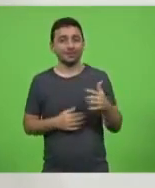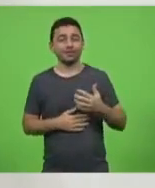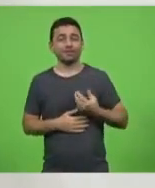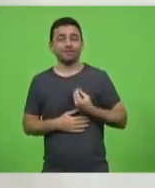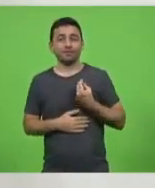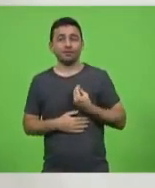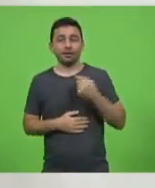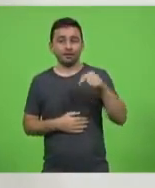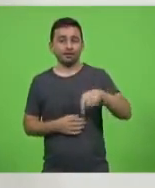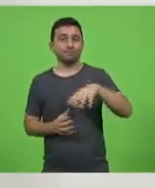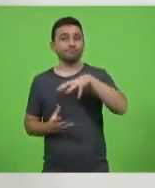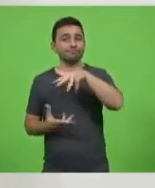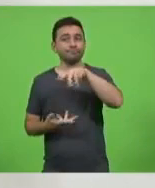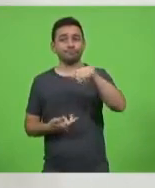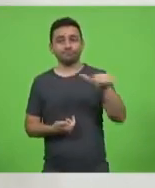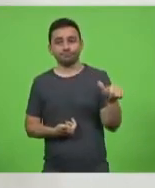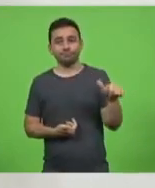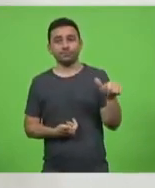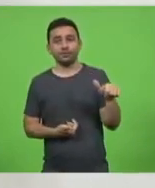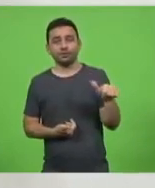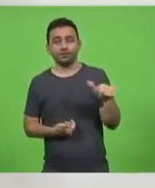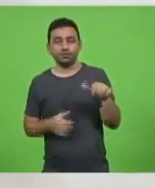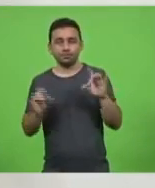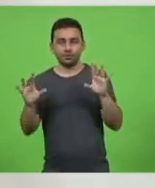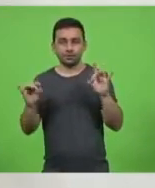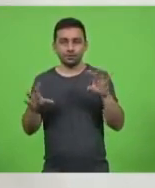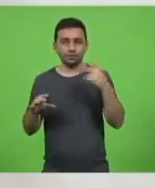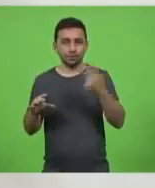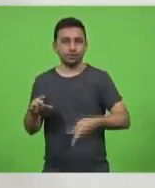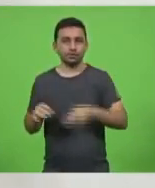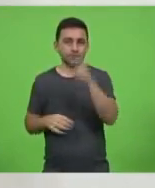planeta e, em especial, nós aqui no Brasil.